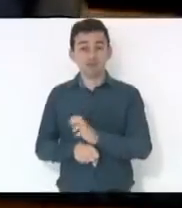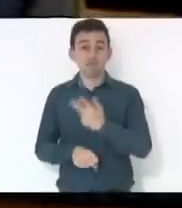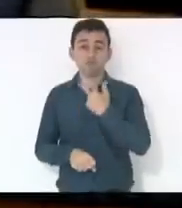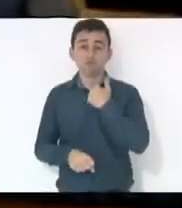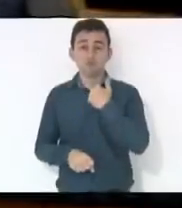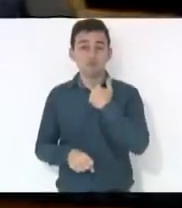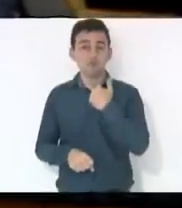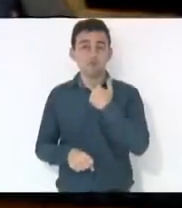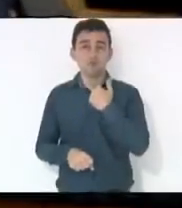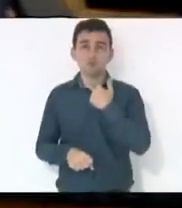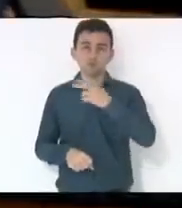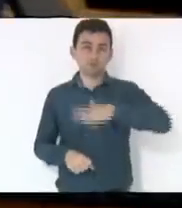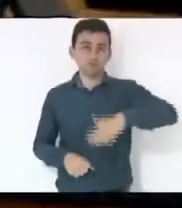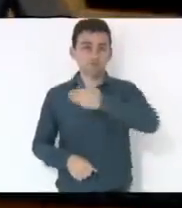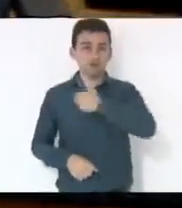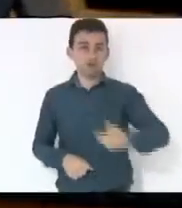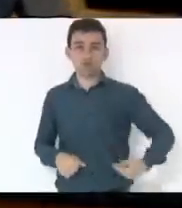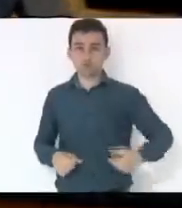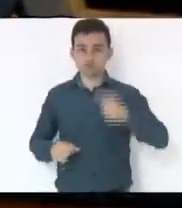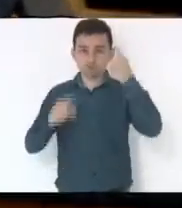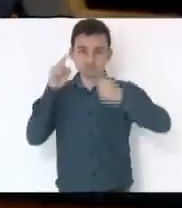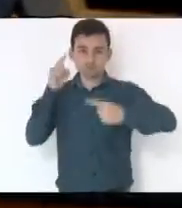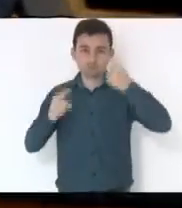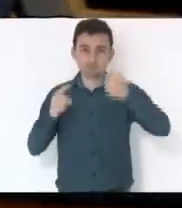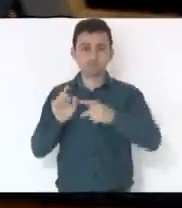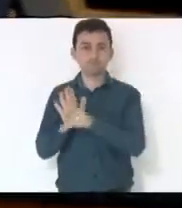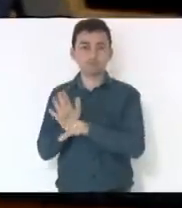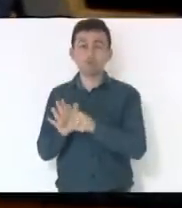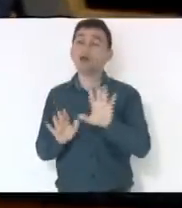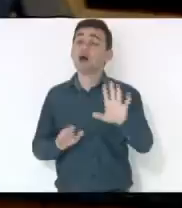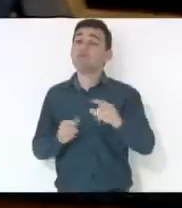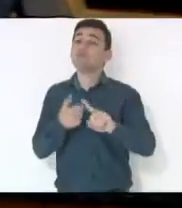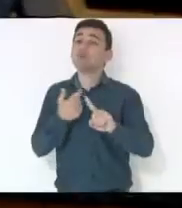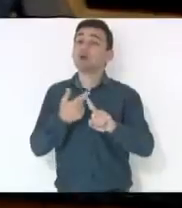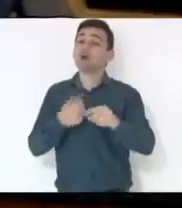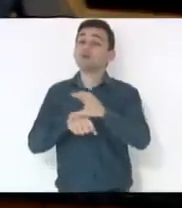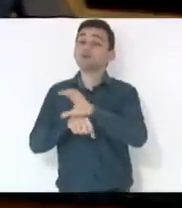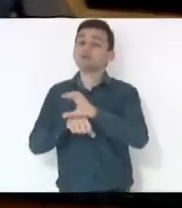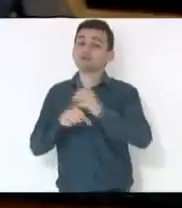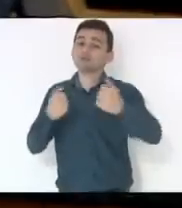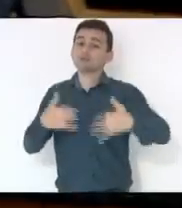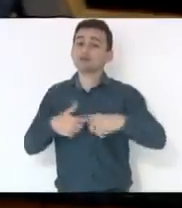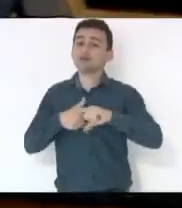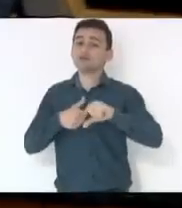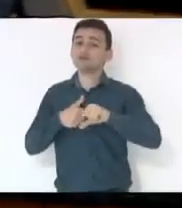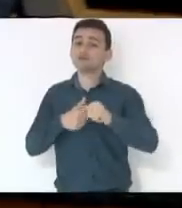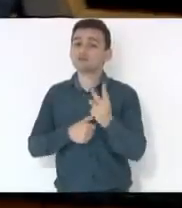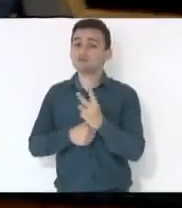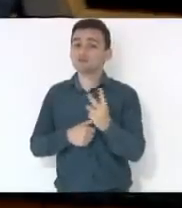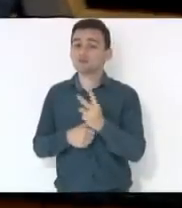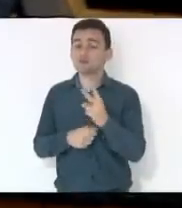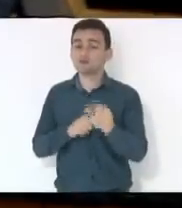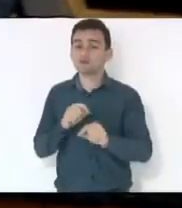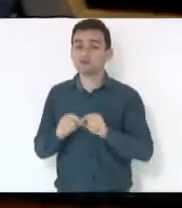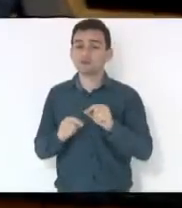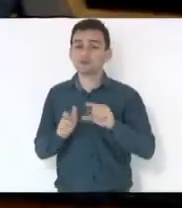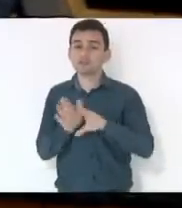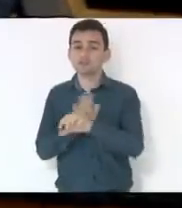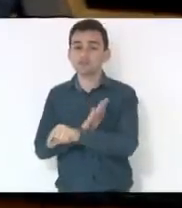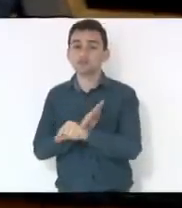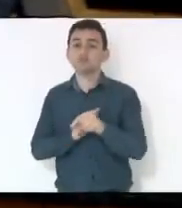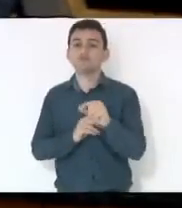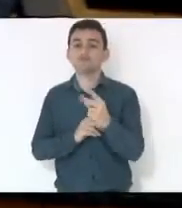licitação. Primeira coisa, o que diz a Constituição no seu artigo 22, inciso 27?